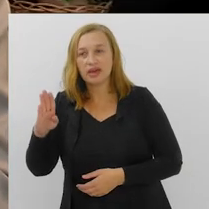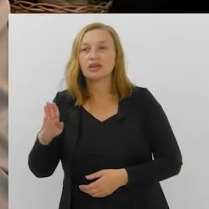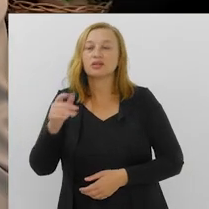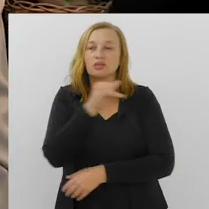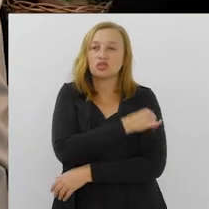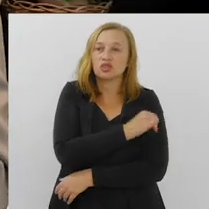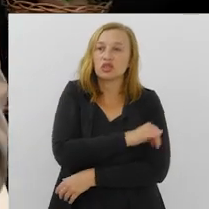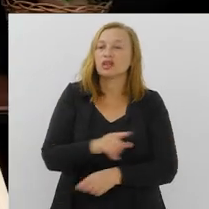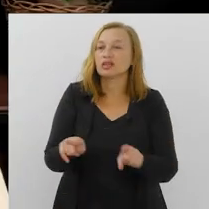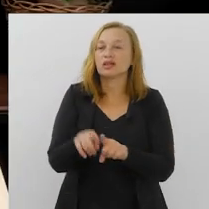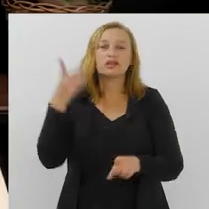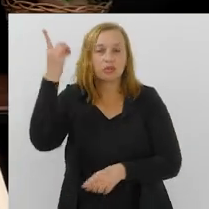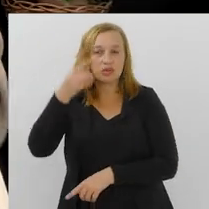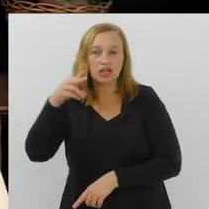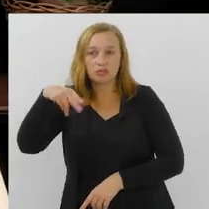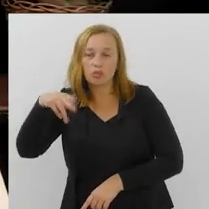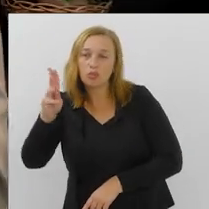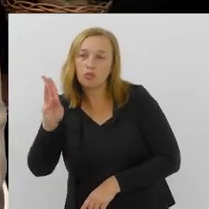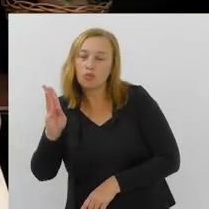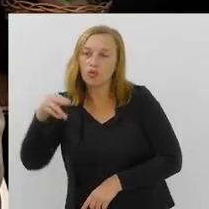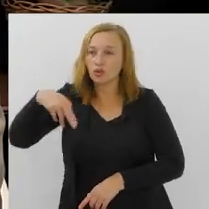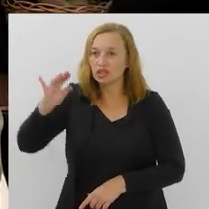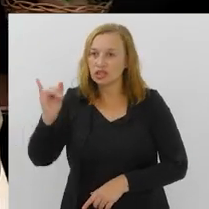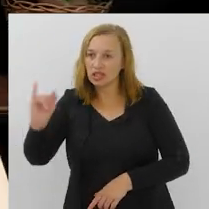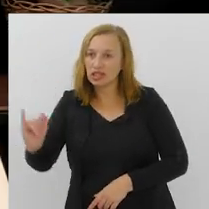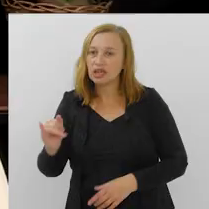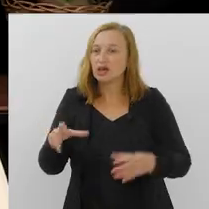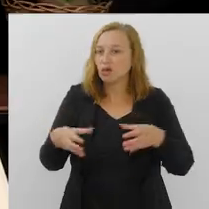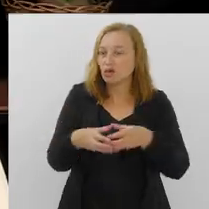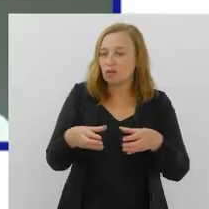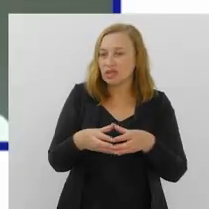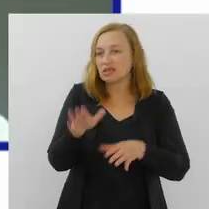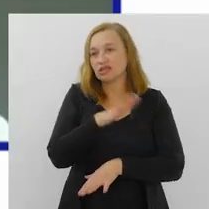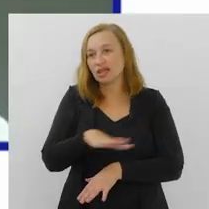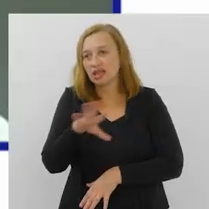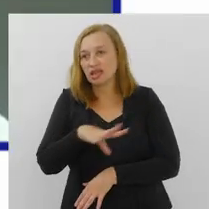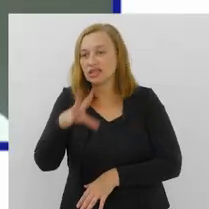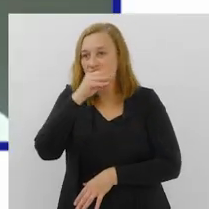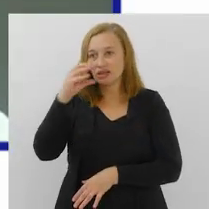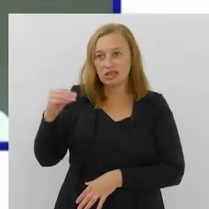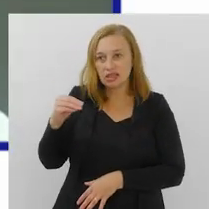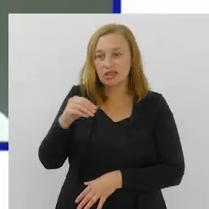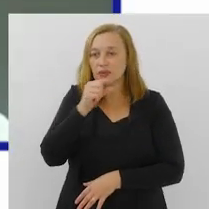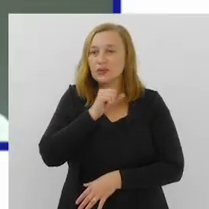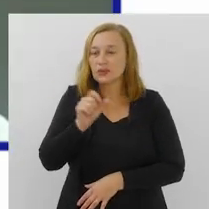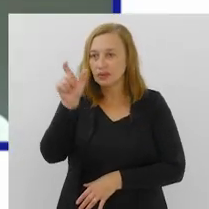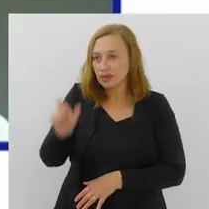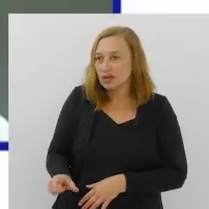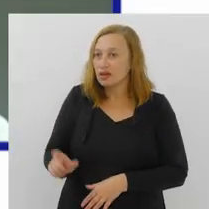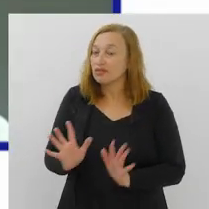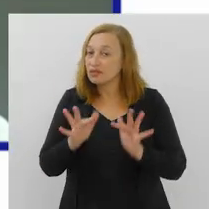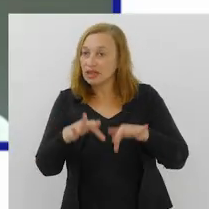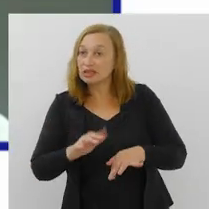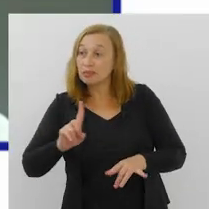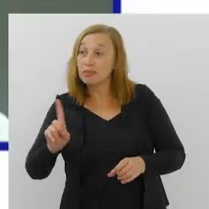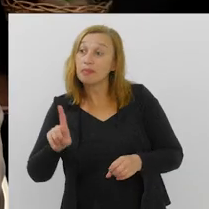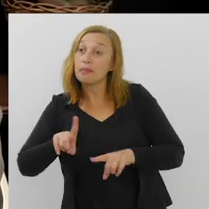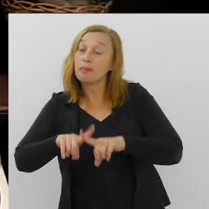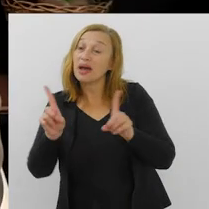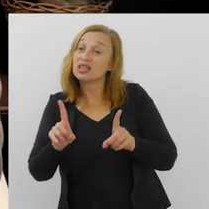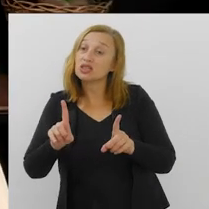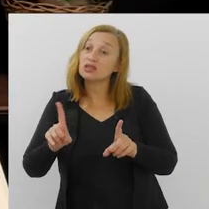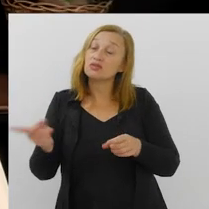Jovem da nossa Ordem dos Advogados do Brasil do Rio de Janeiro, e o deputado Munir Neto, que preside a Comissão da Criança e do